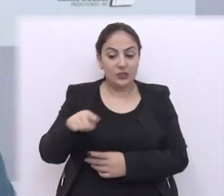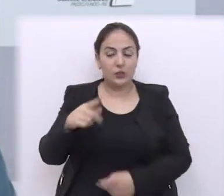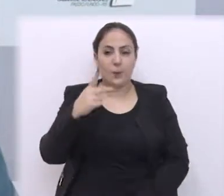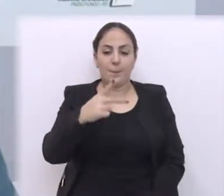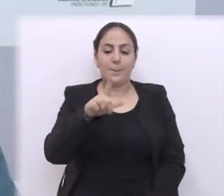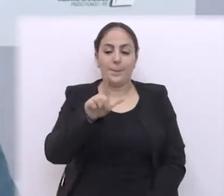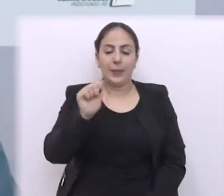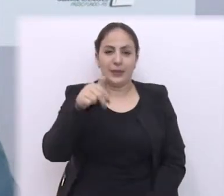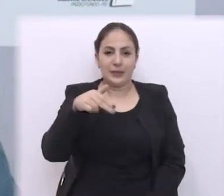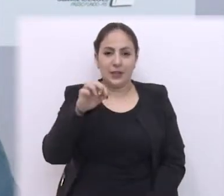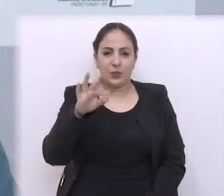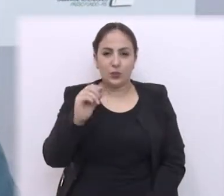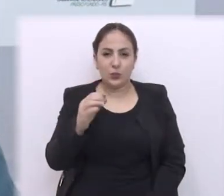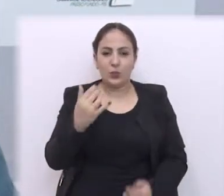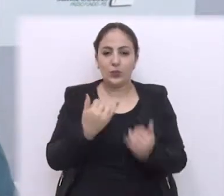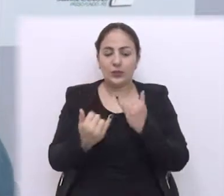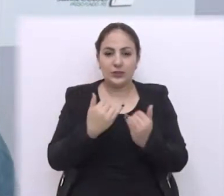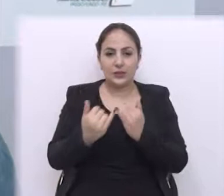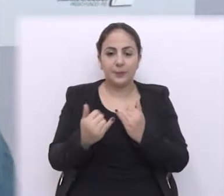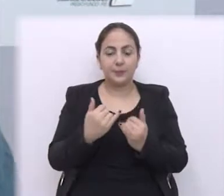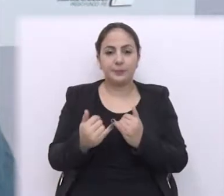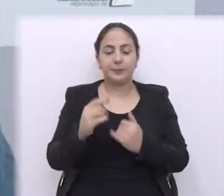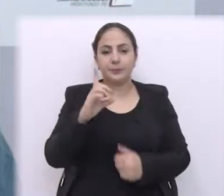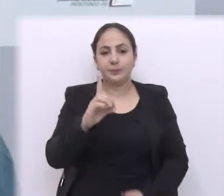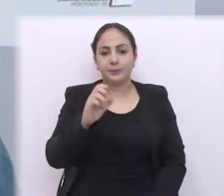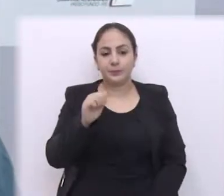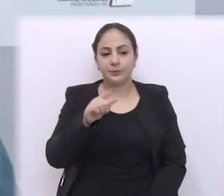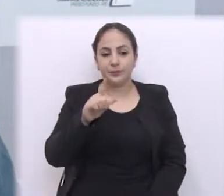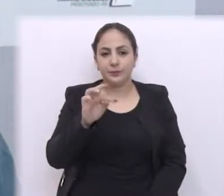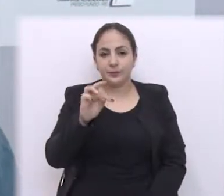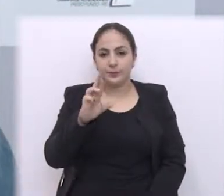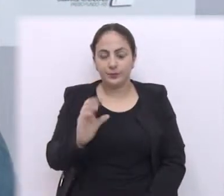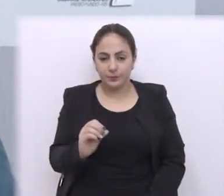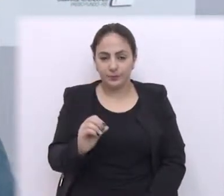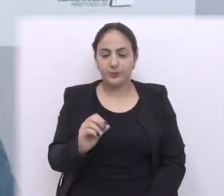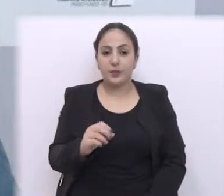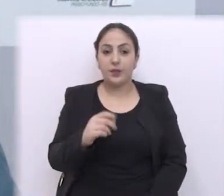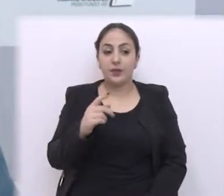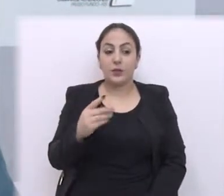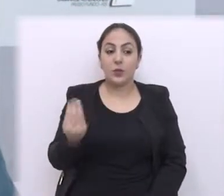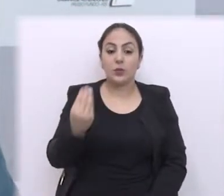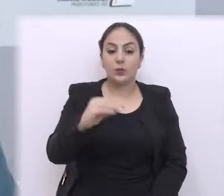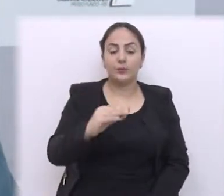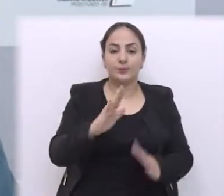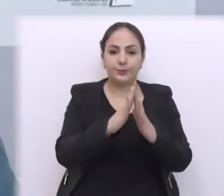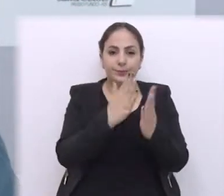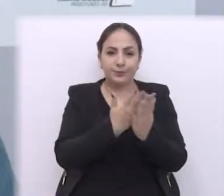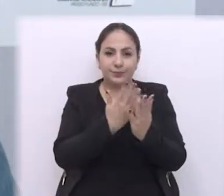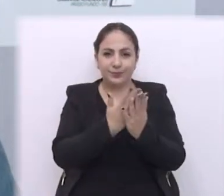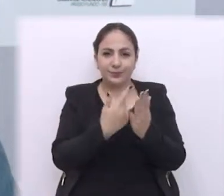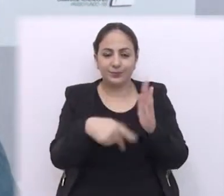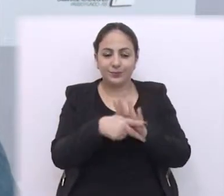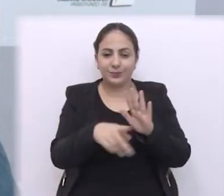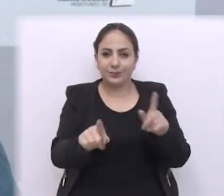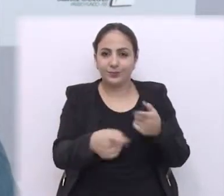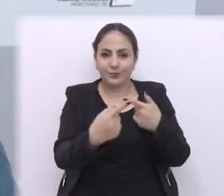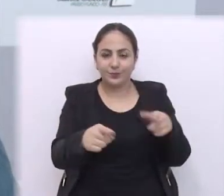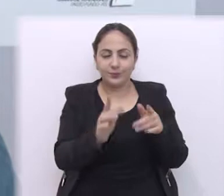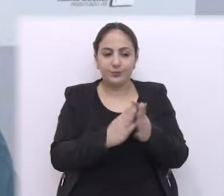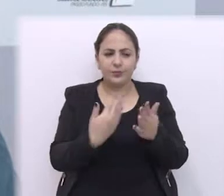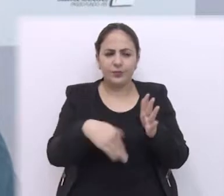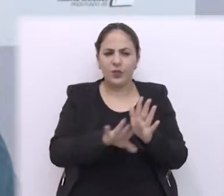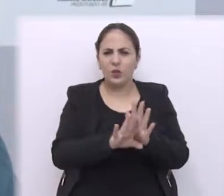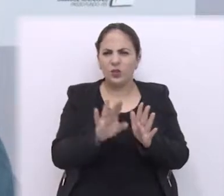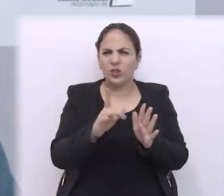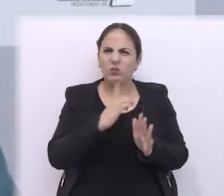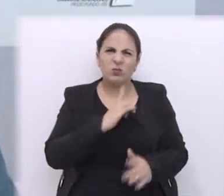o exemplo que o seu Doutro Vesp, quando era diretor da emissora, tinha implantado a Escolinha de Música. A Escolinha de Música